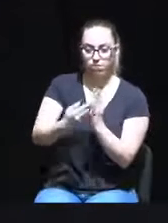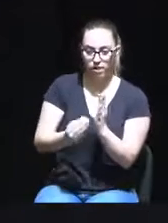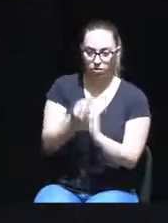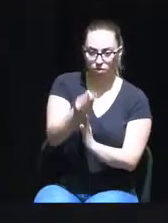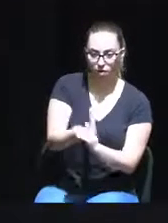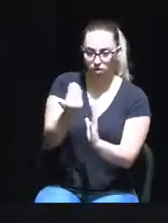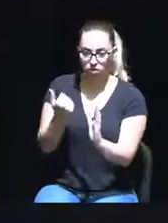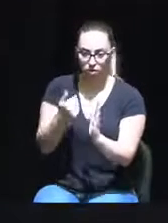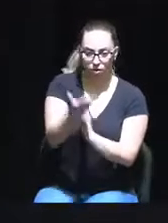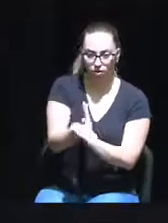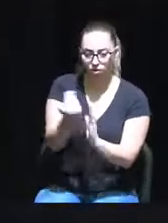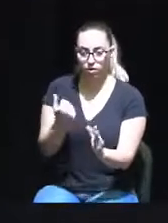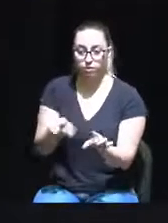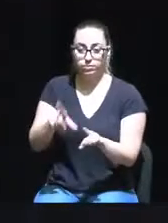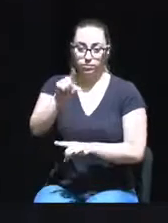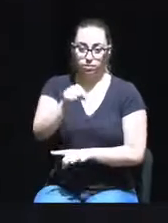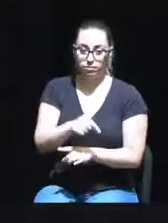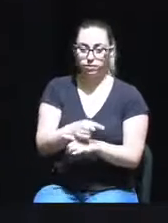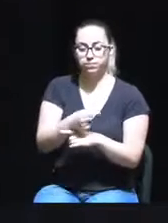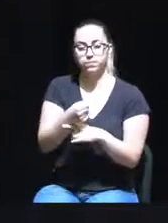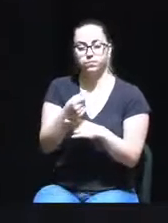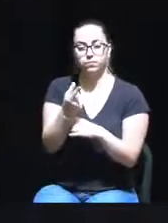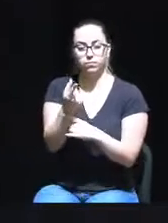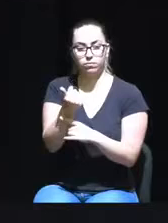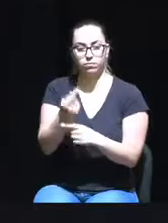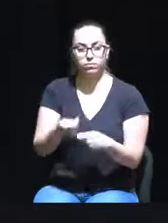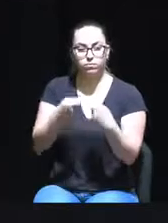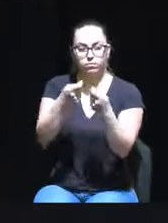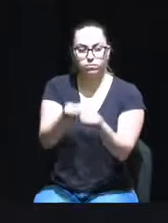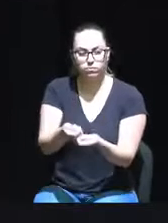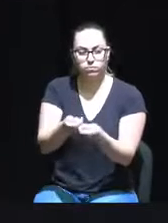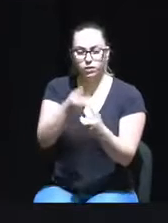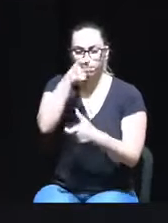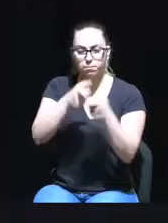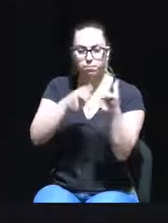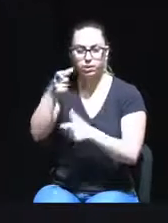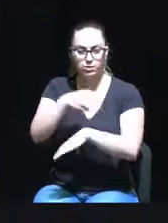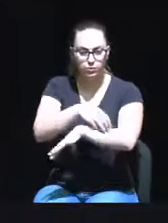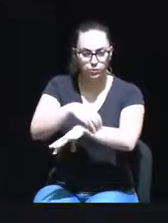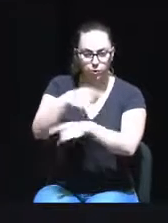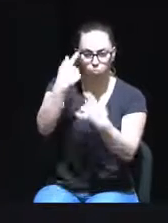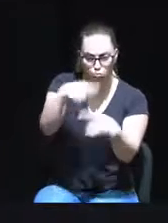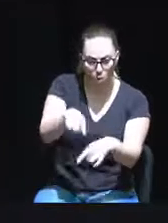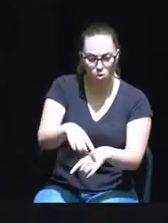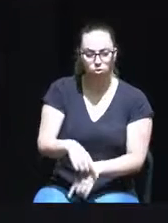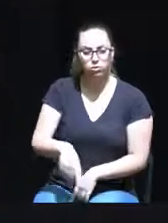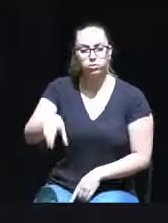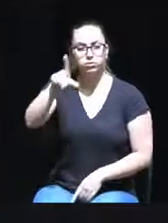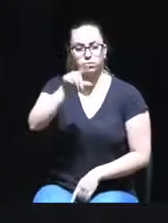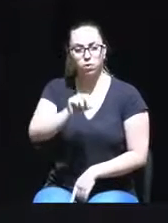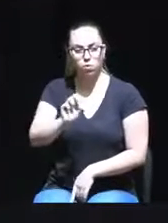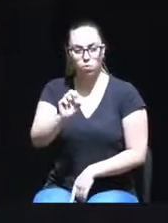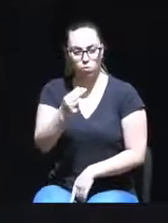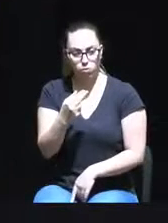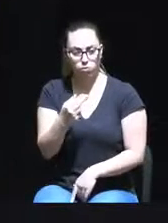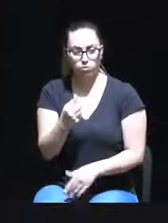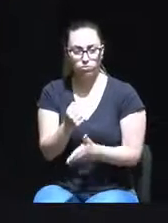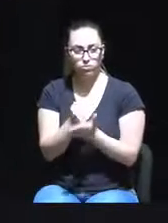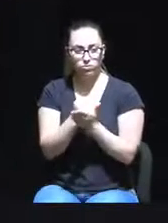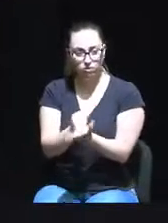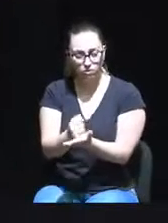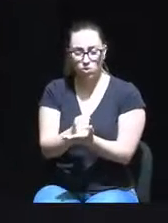agravando a política tarifária aos residentes em zonas estritamente residenciais, ou sustentando o muito